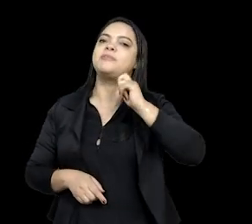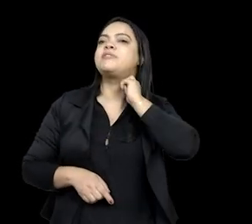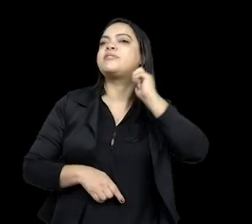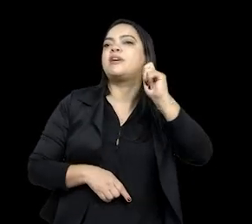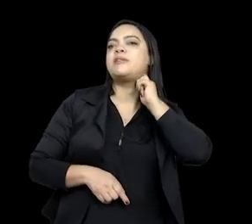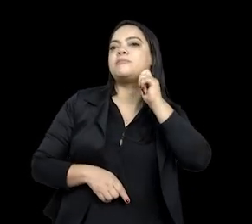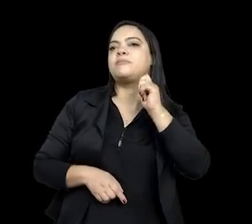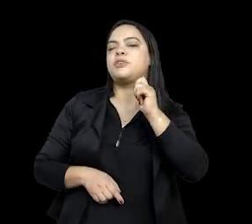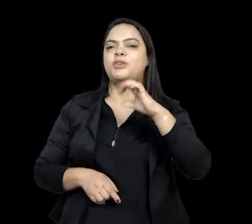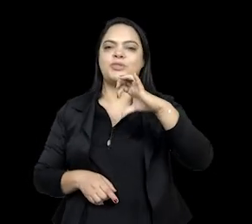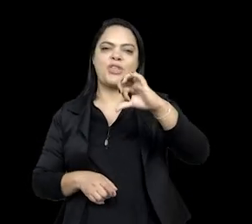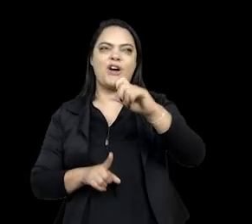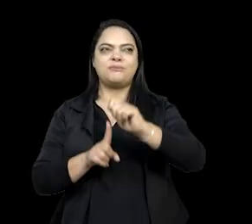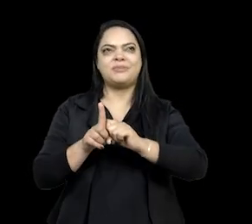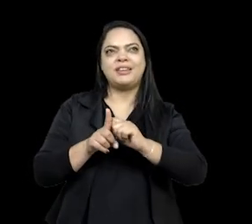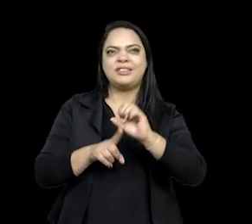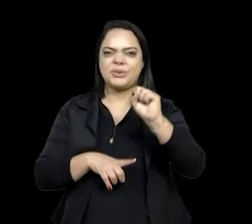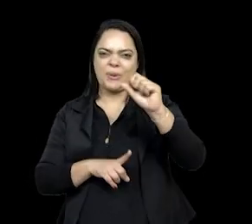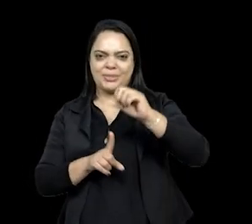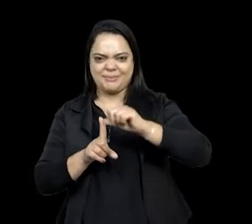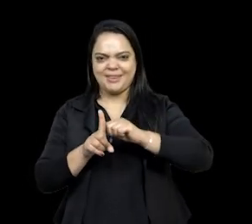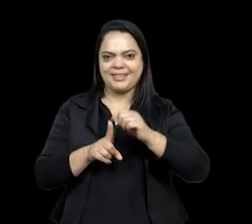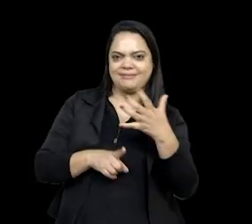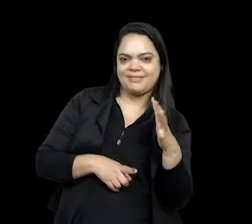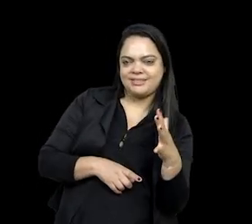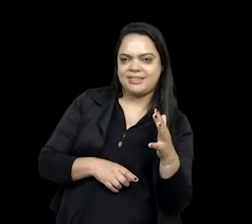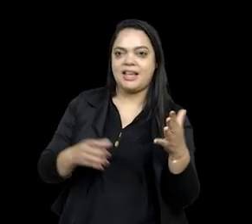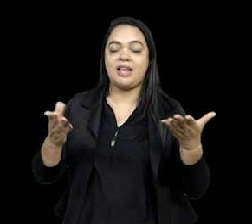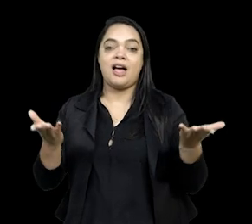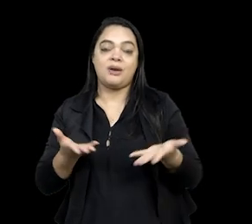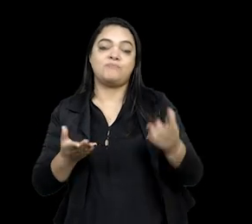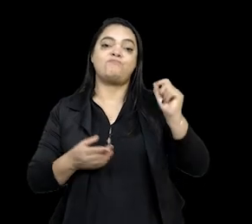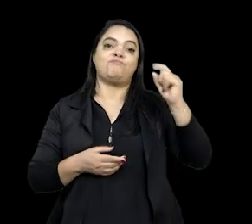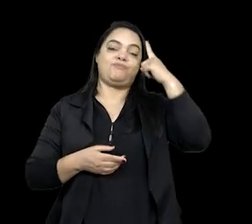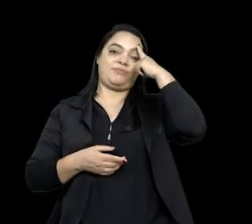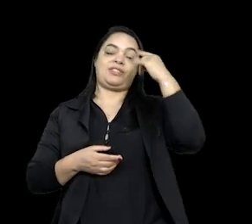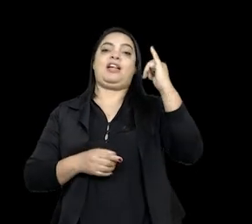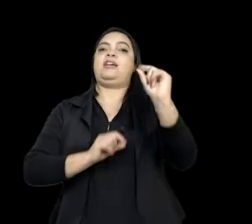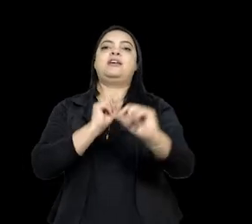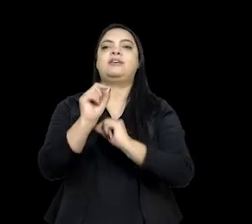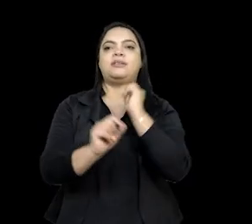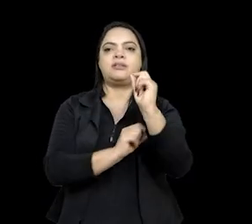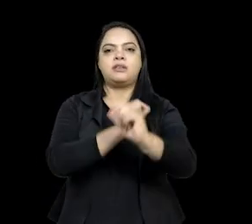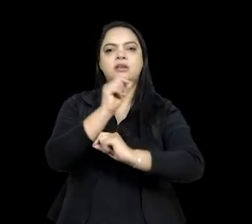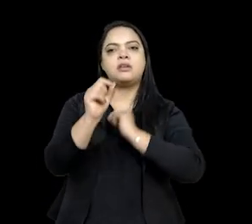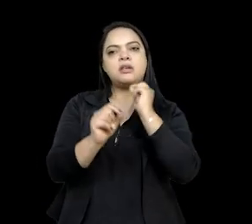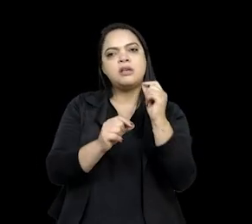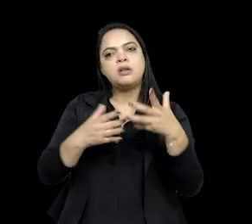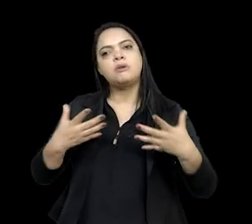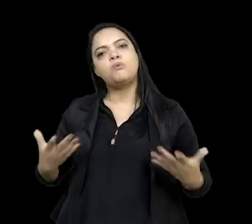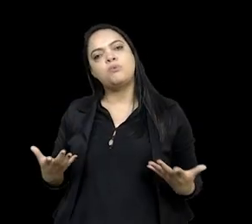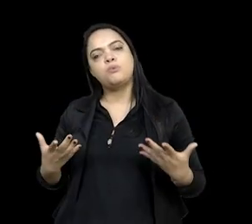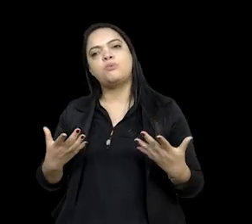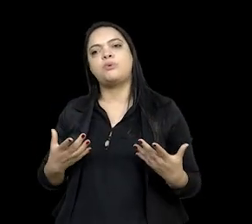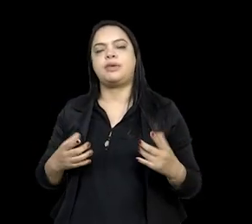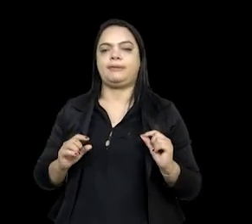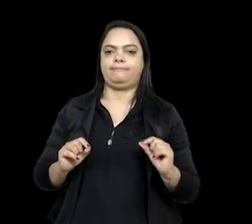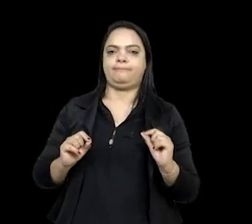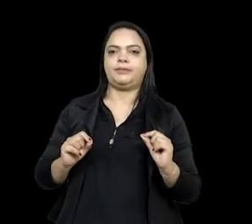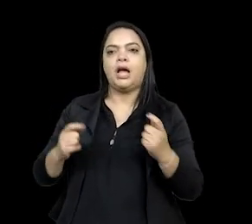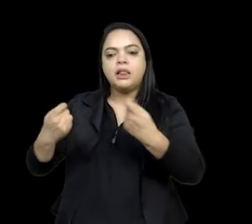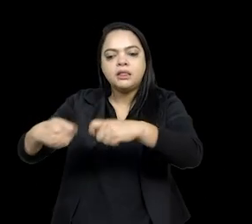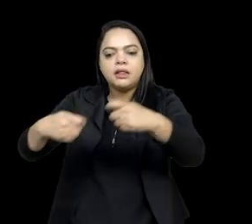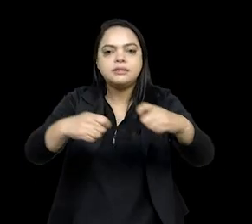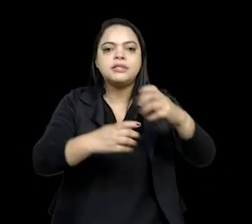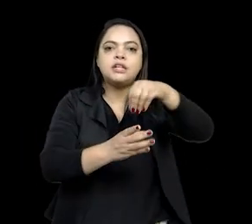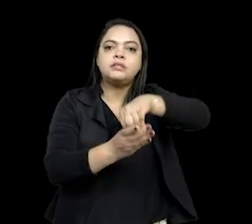ter 8, 9 meses agora. E a ideia era, foi muito atender uma demanda que surgiu